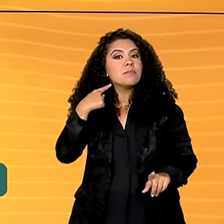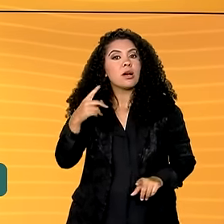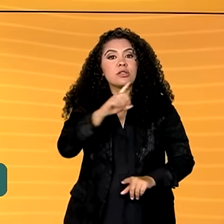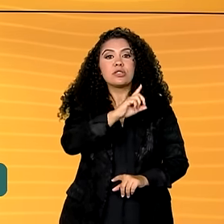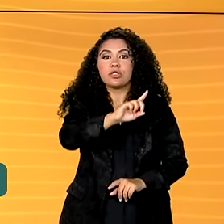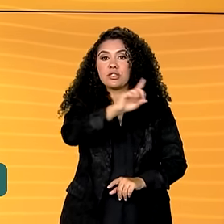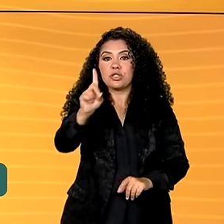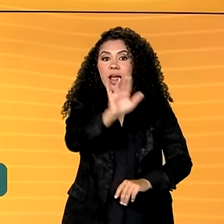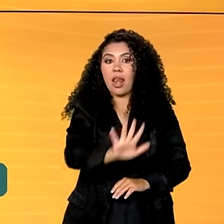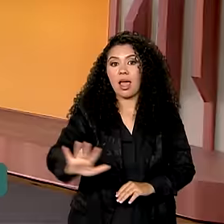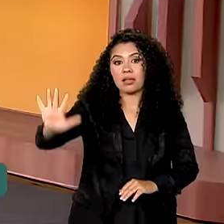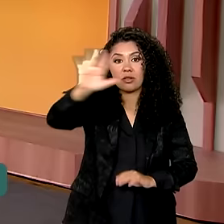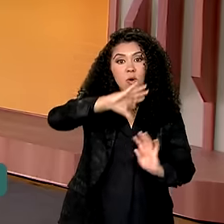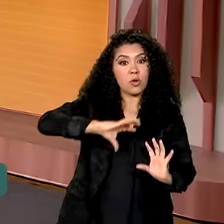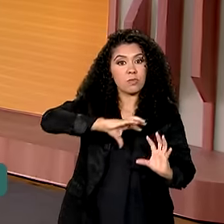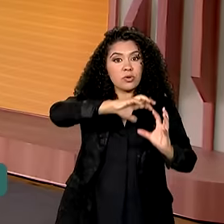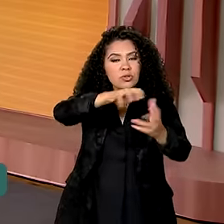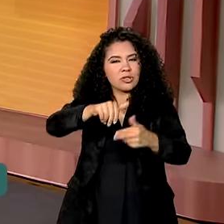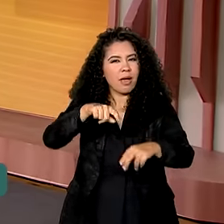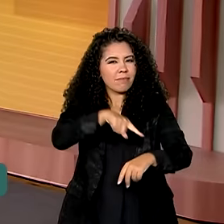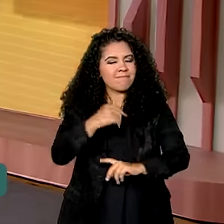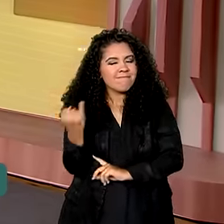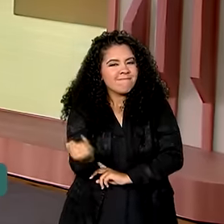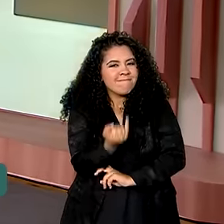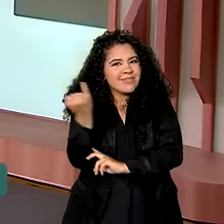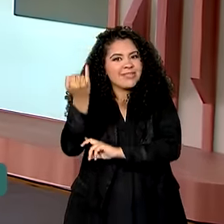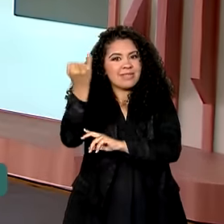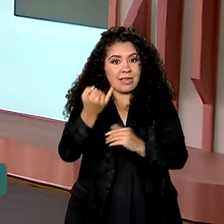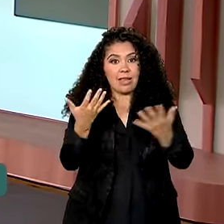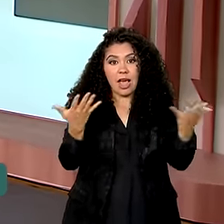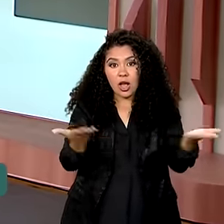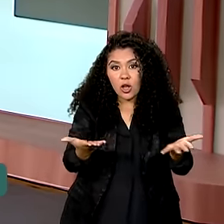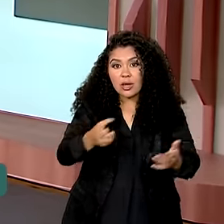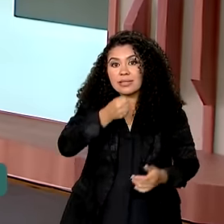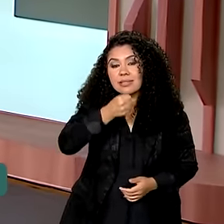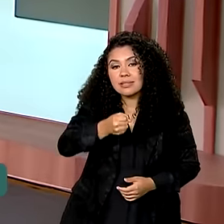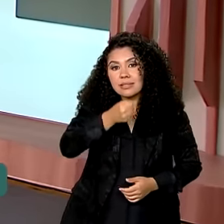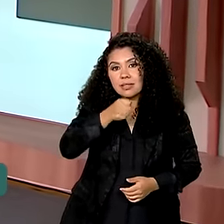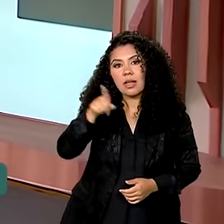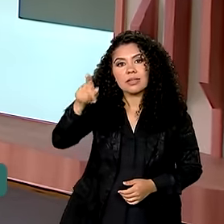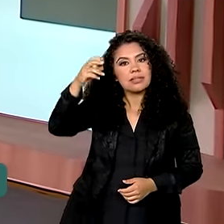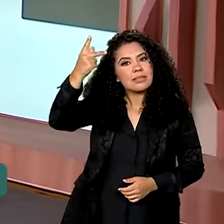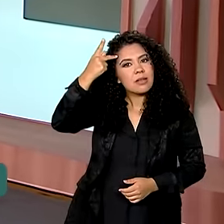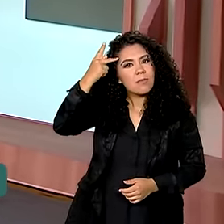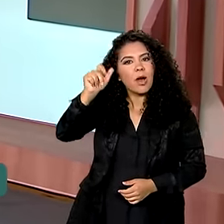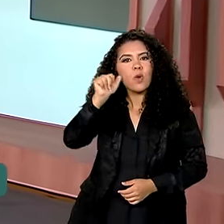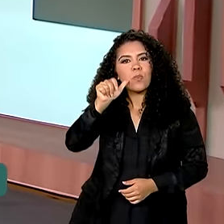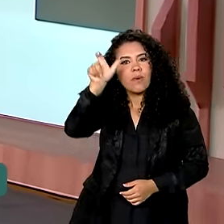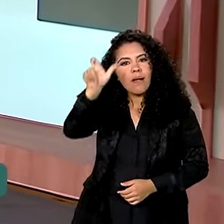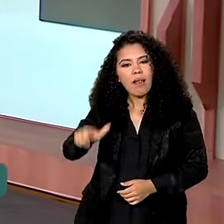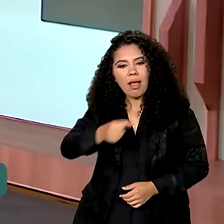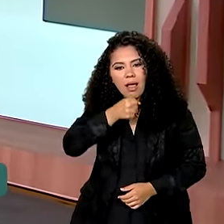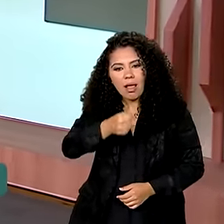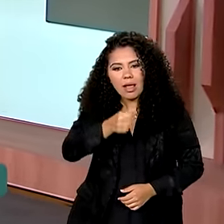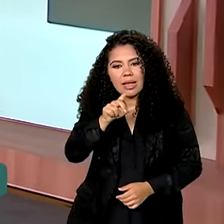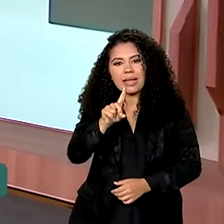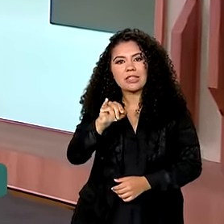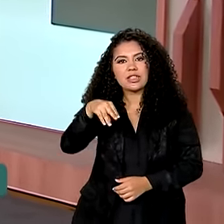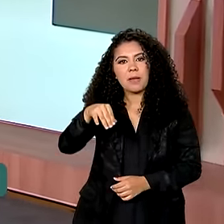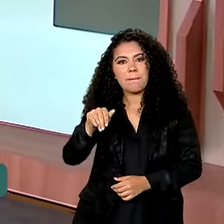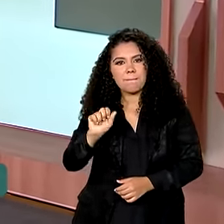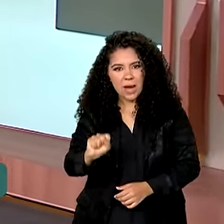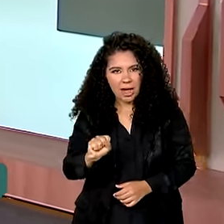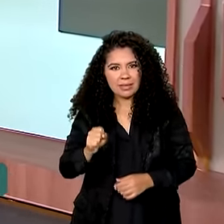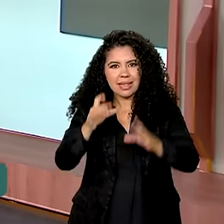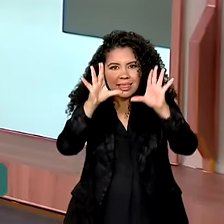bem tão precioso. Vamos então a São Paulo conversar com o repórter Dimas Soldi, que tem mais informações para a gente. Dimas, bom